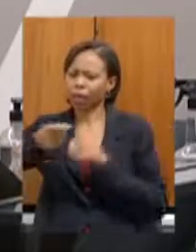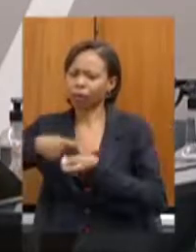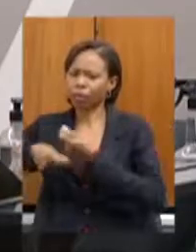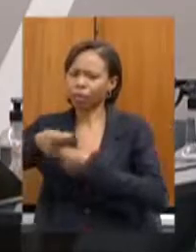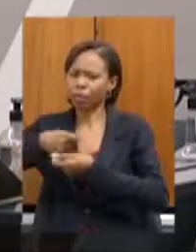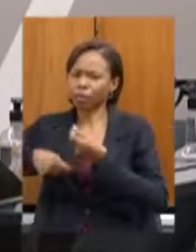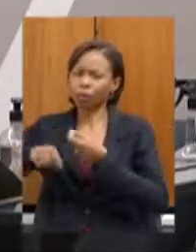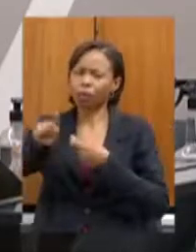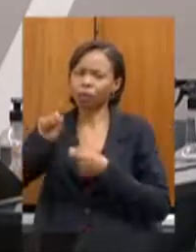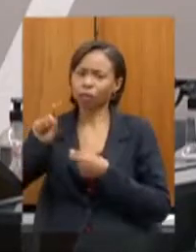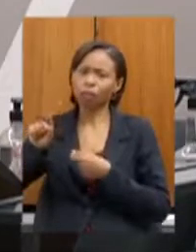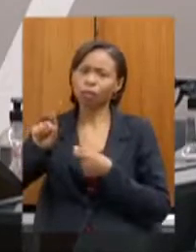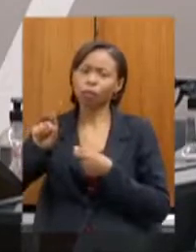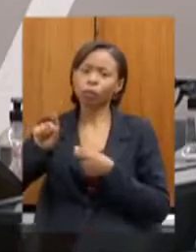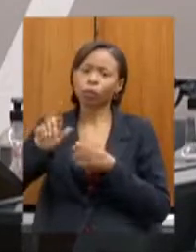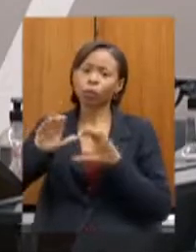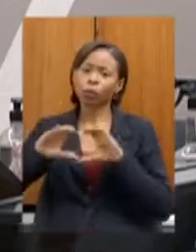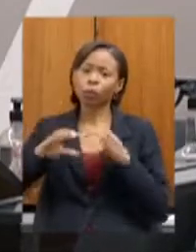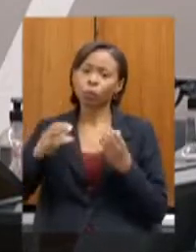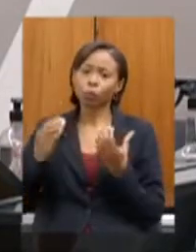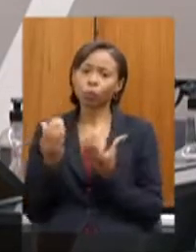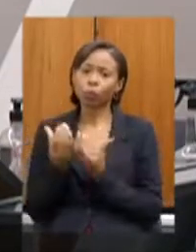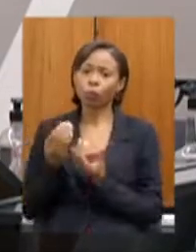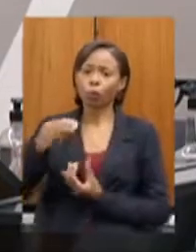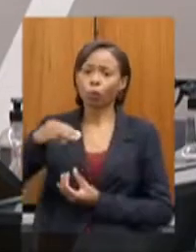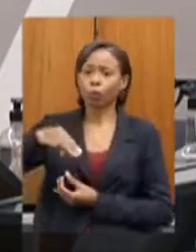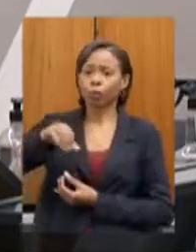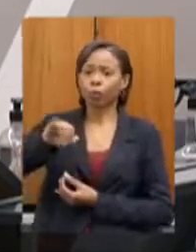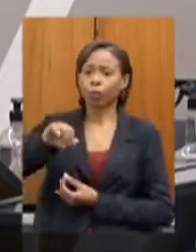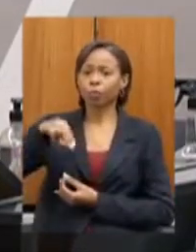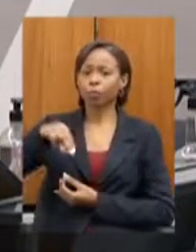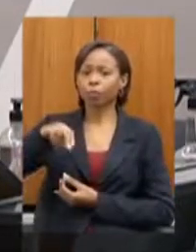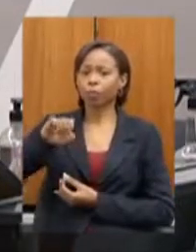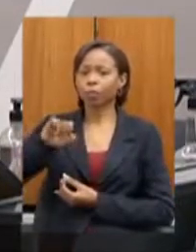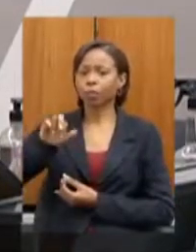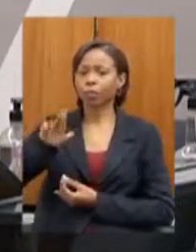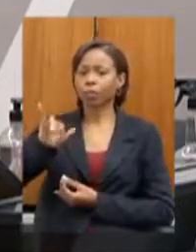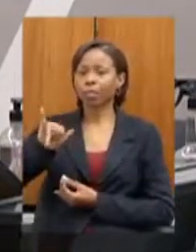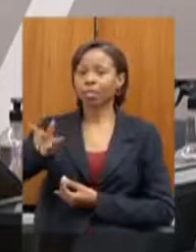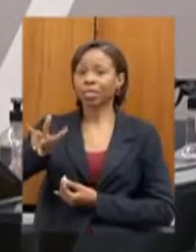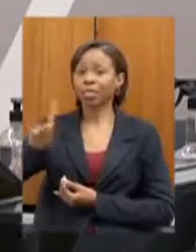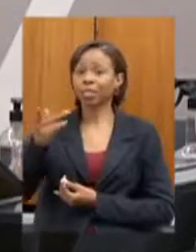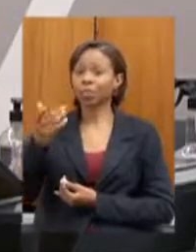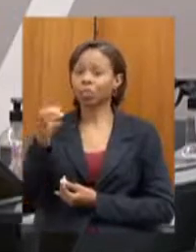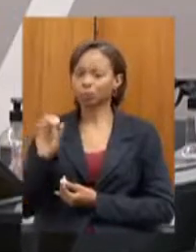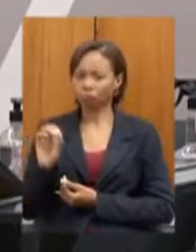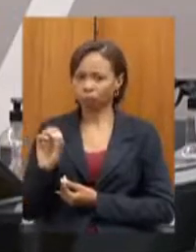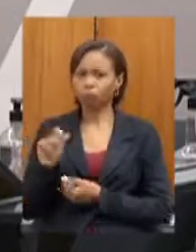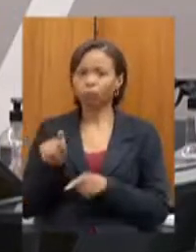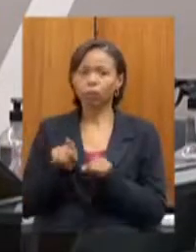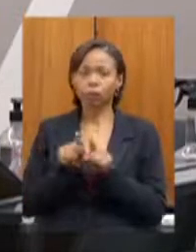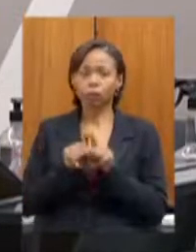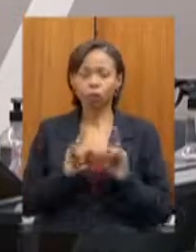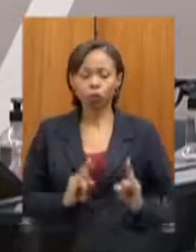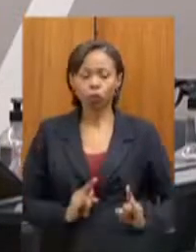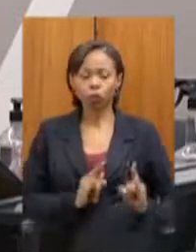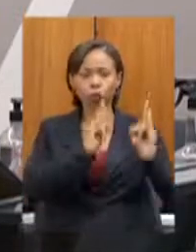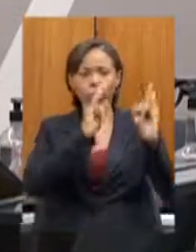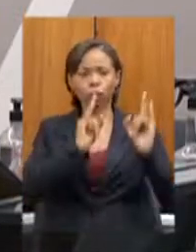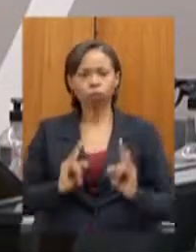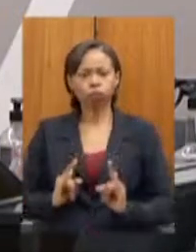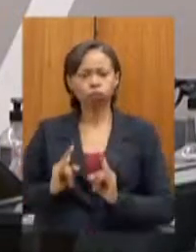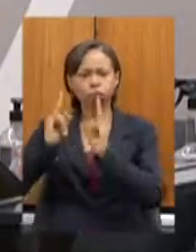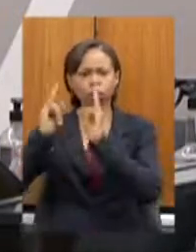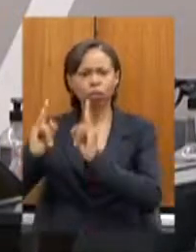e também além do mineirinho eu gostaria de conversar com o senhor sobre o prédio das federações ali na Avenida